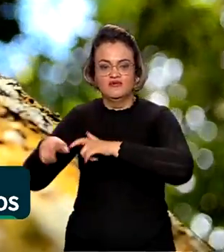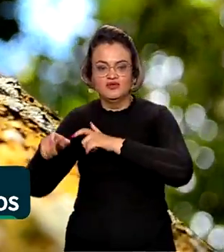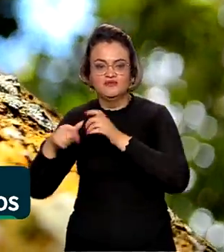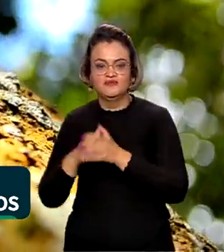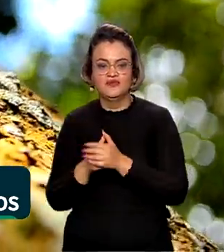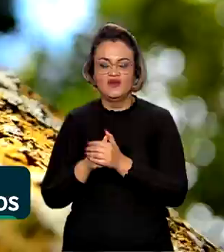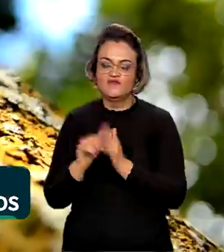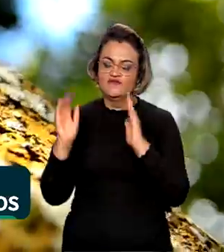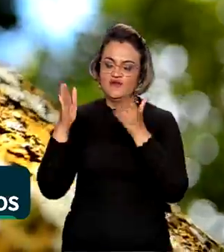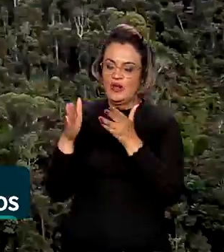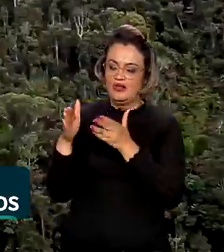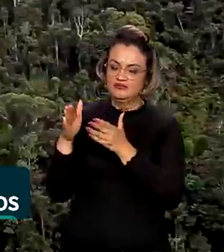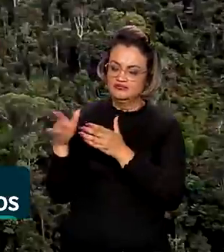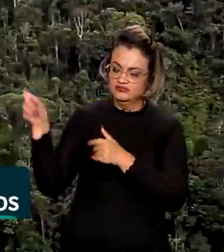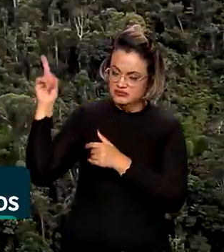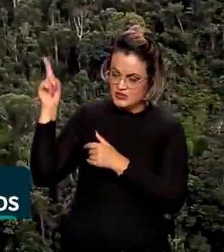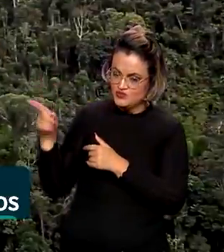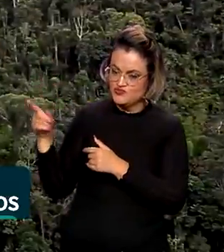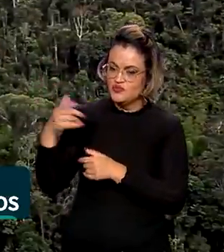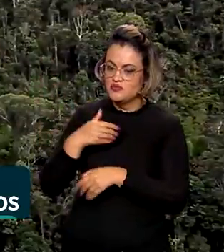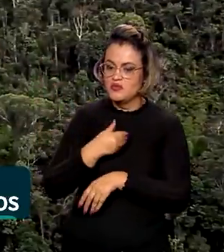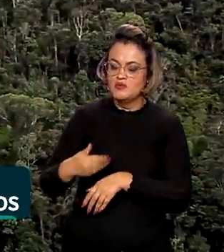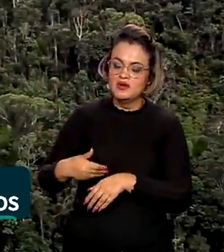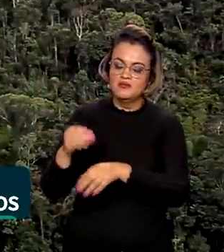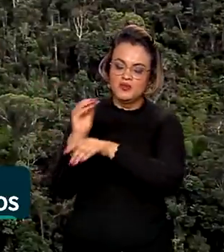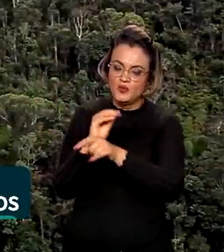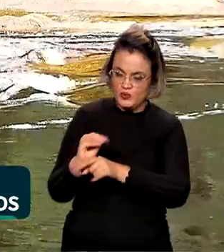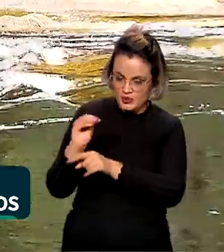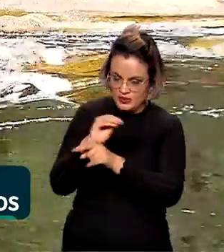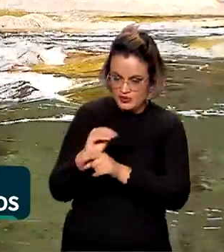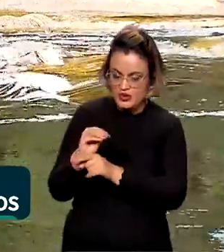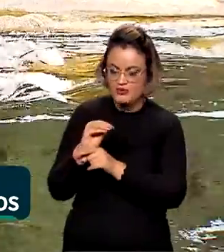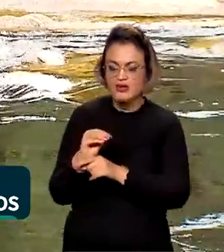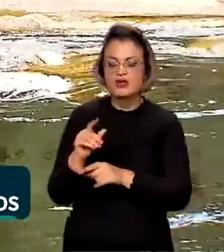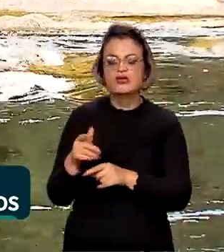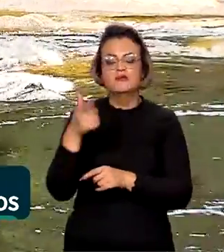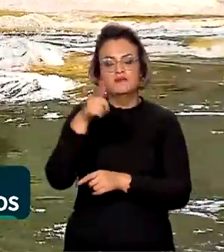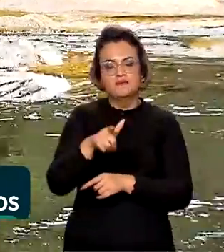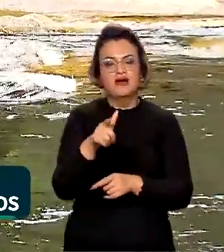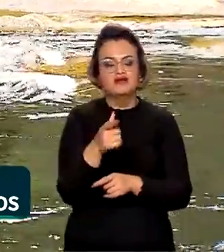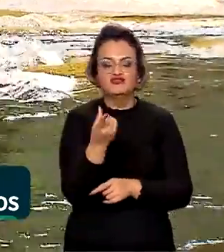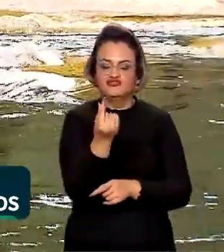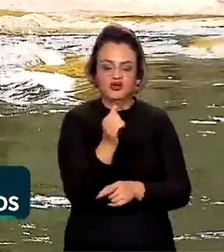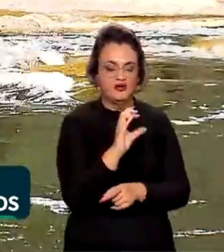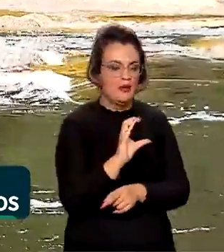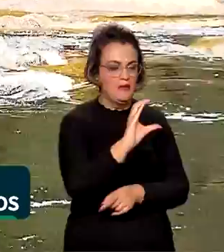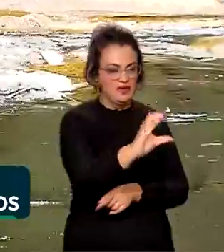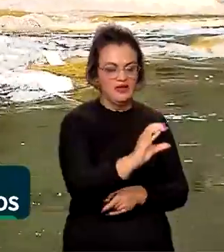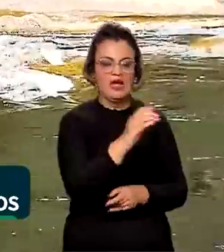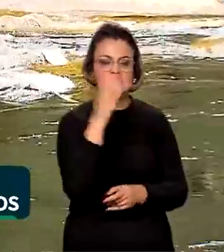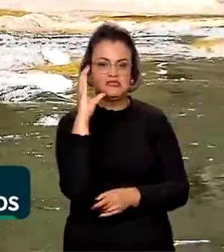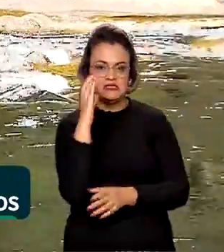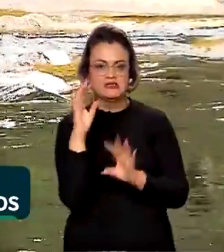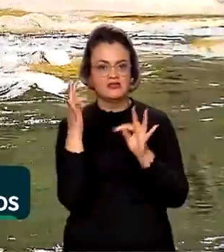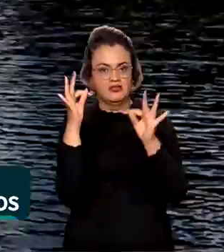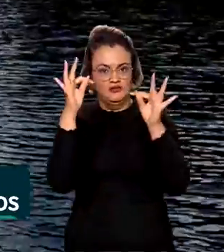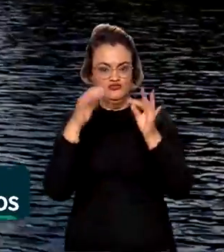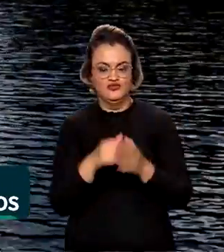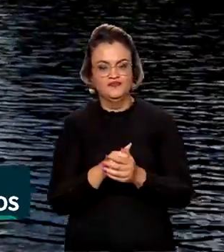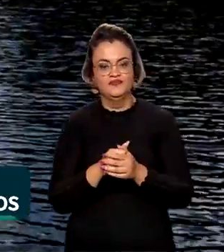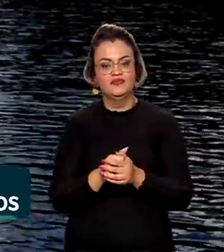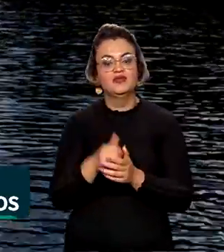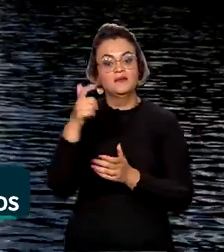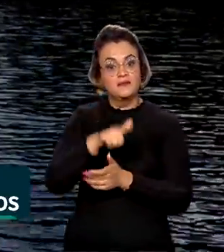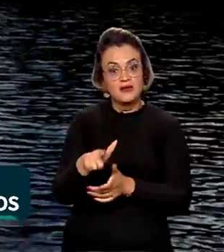destinação de florestas públicas para a conservação e aplicação de recursos em ciência e tecnologia. Também fica